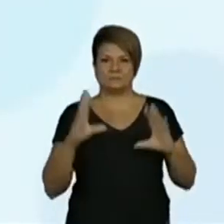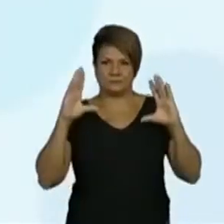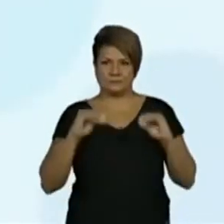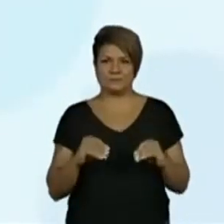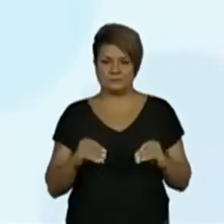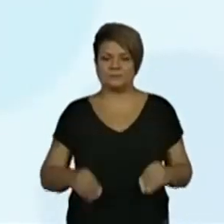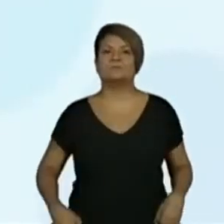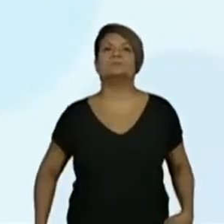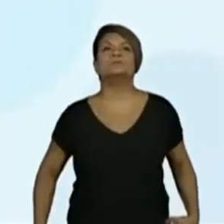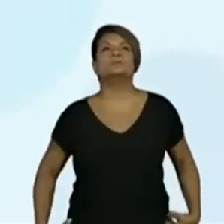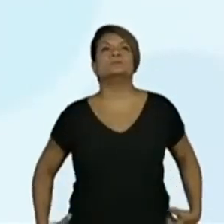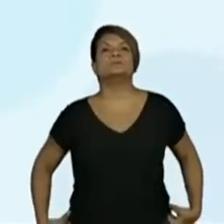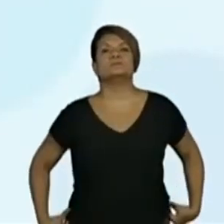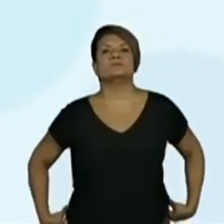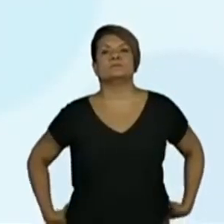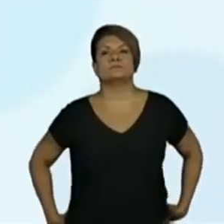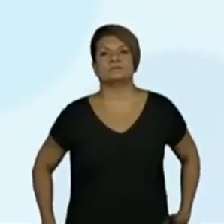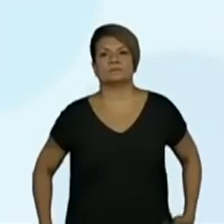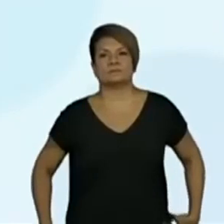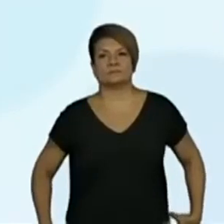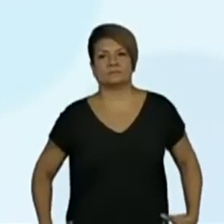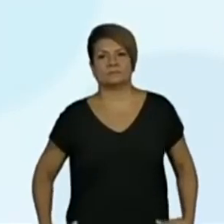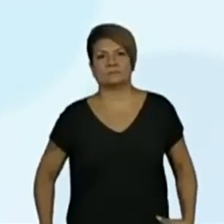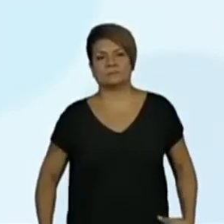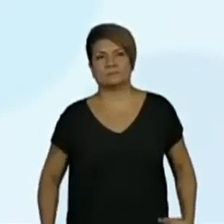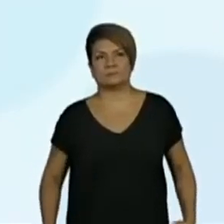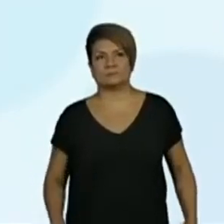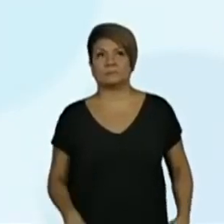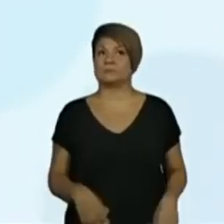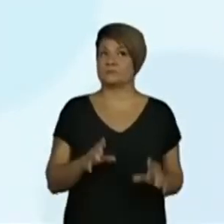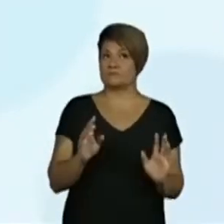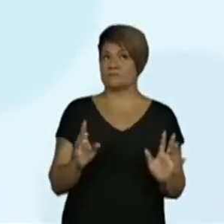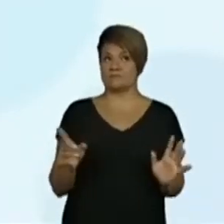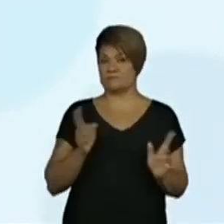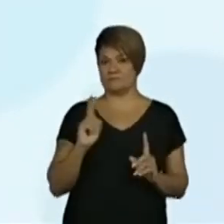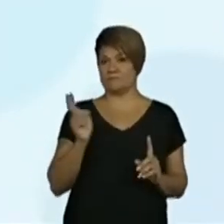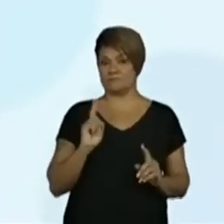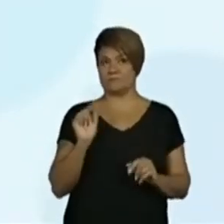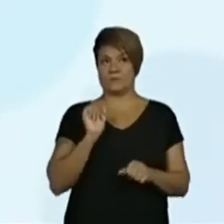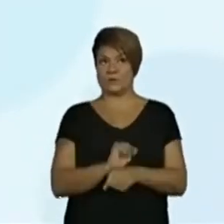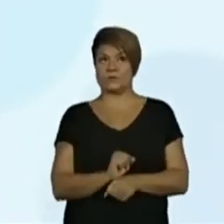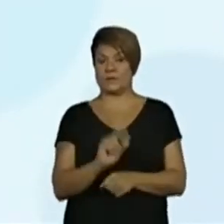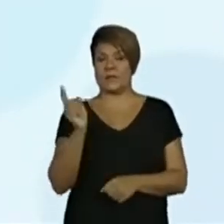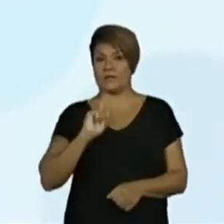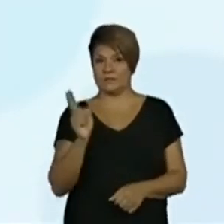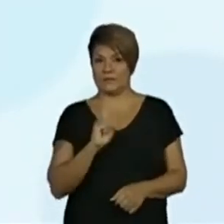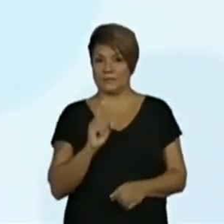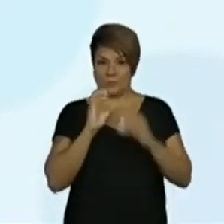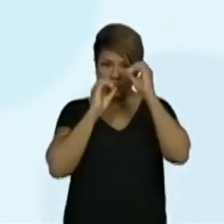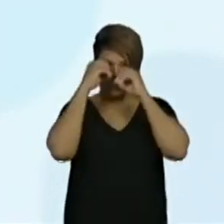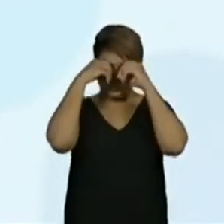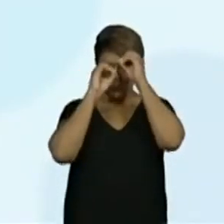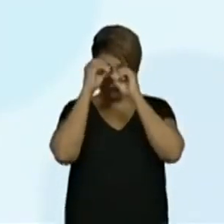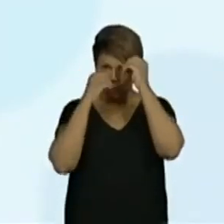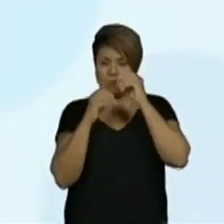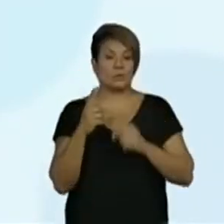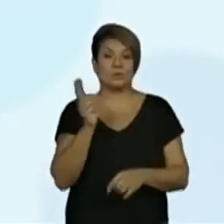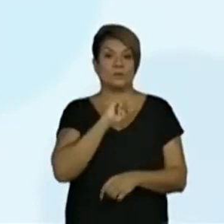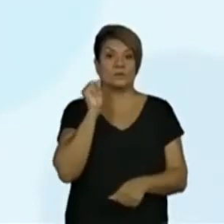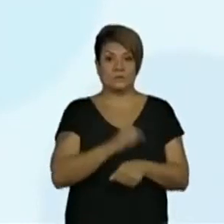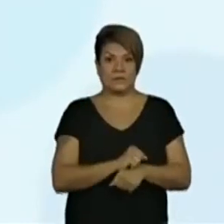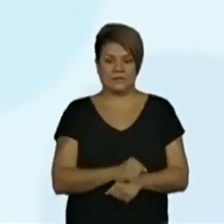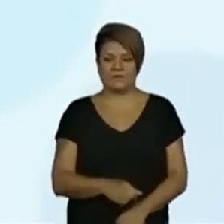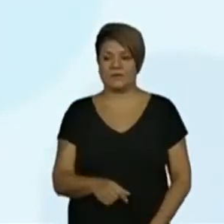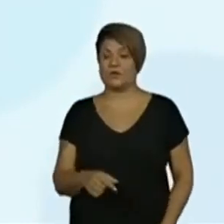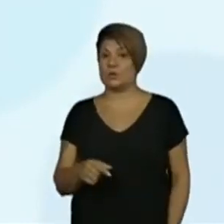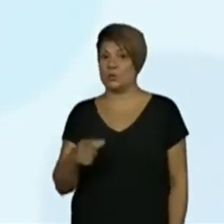Continua a noite. Olha só. Ele não esperava... Aqui é o noturno, tá? Ele não esperava que o mago